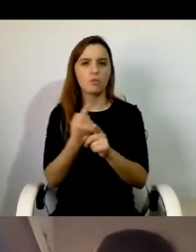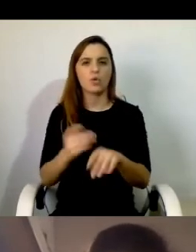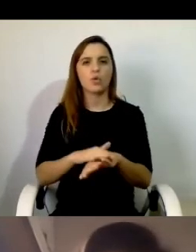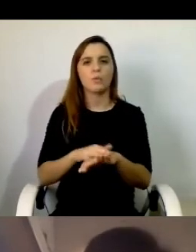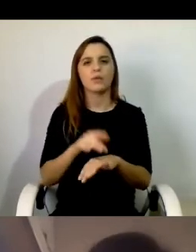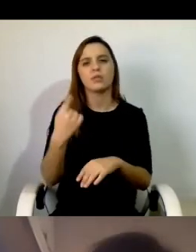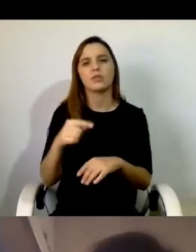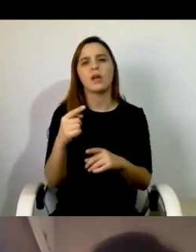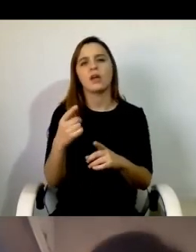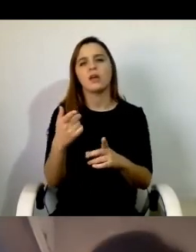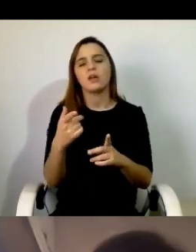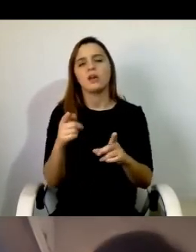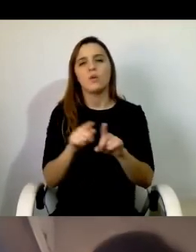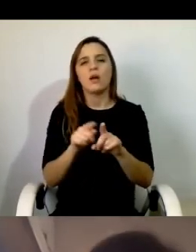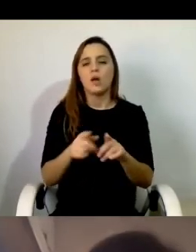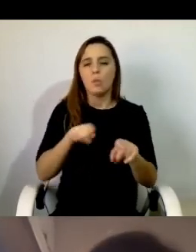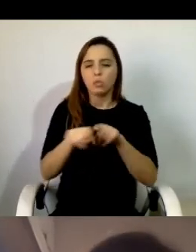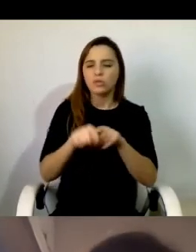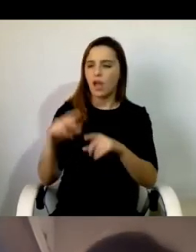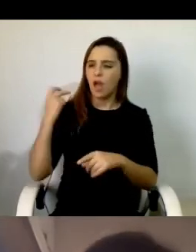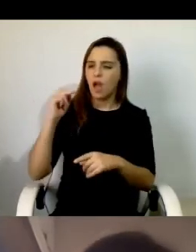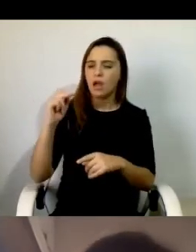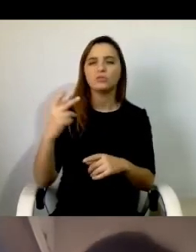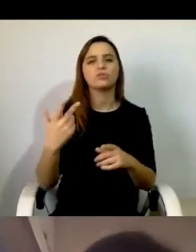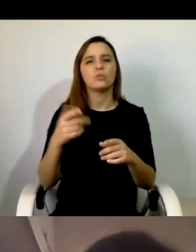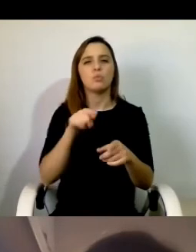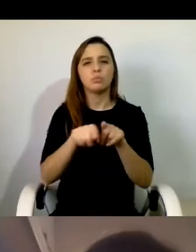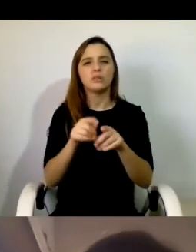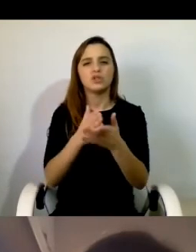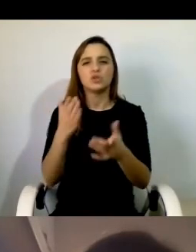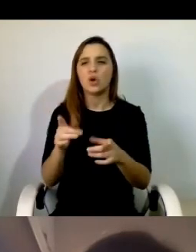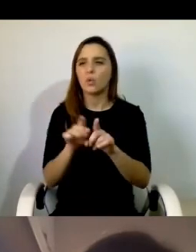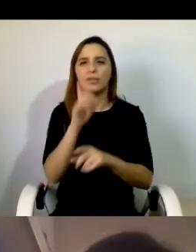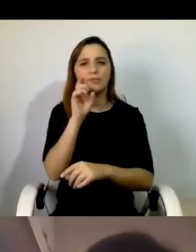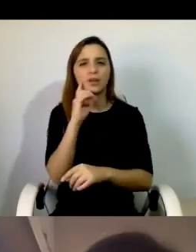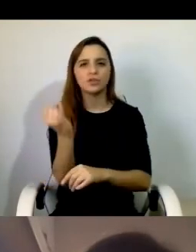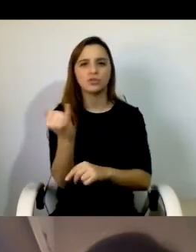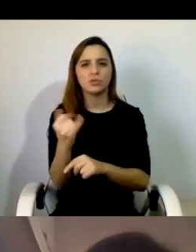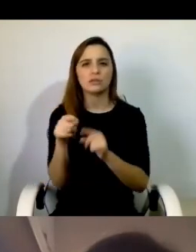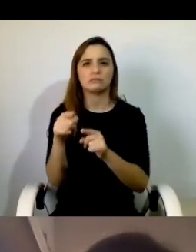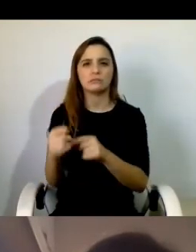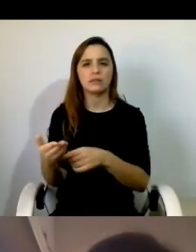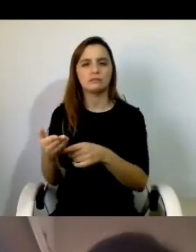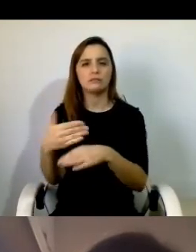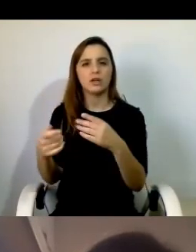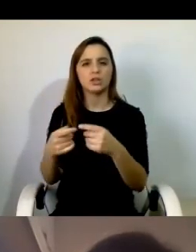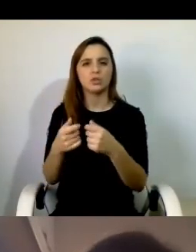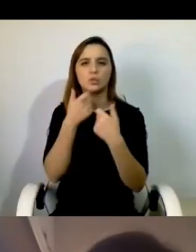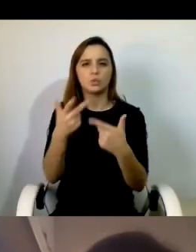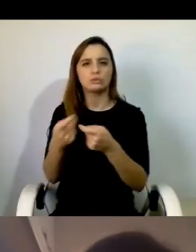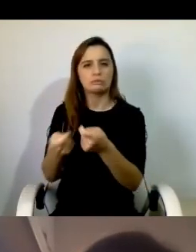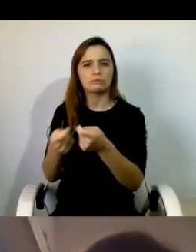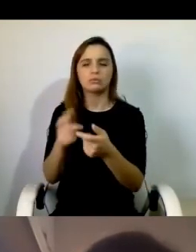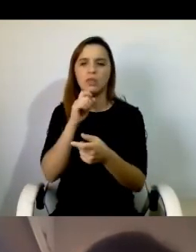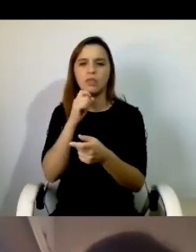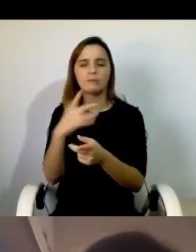e institucionalizadoras que contaminam a prática da gestão da assistência pessoal no dia a dia. Não